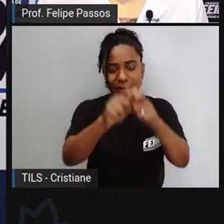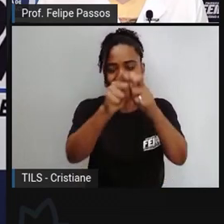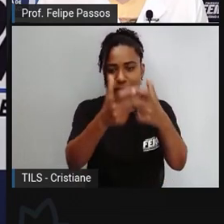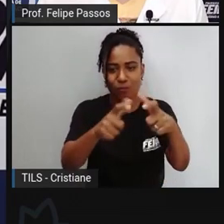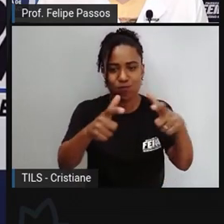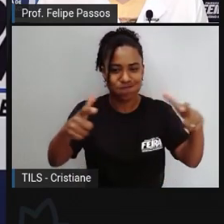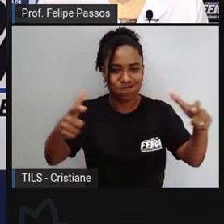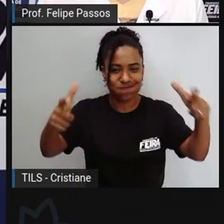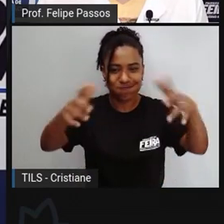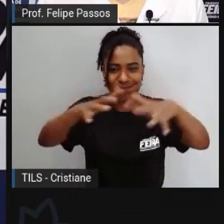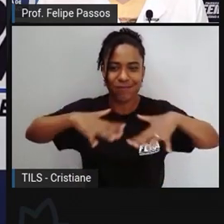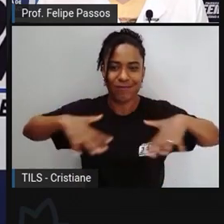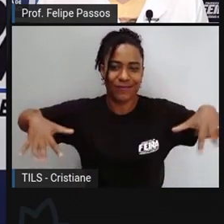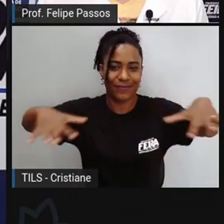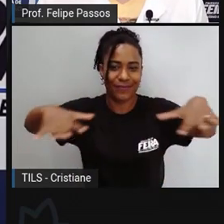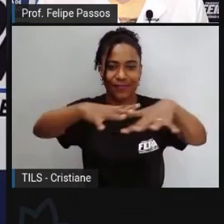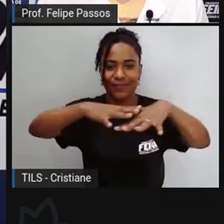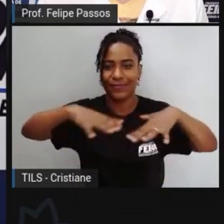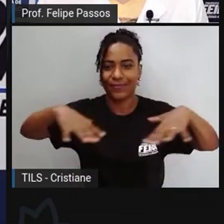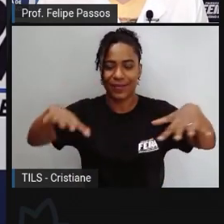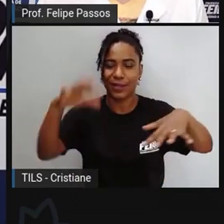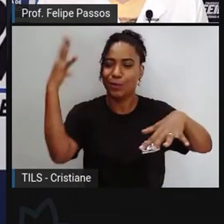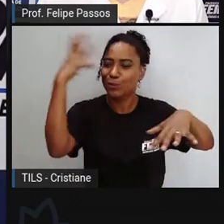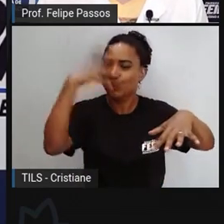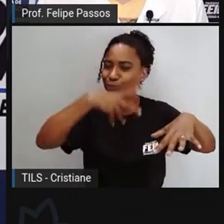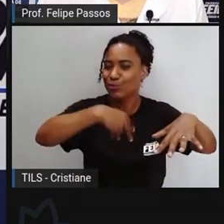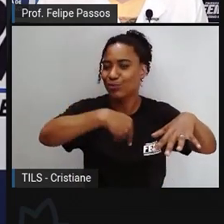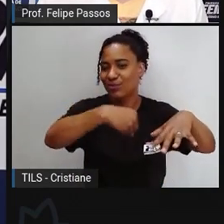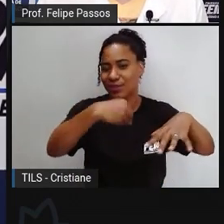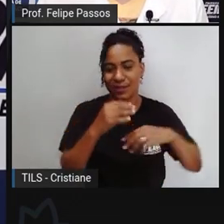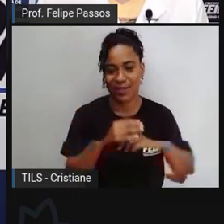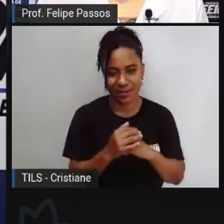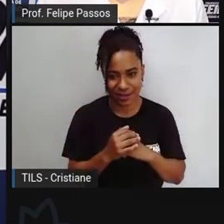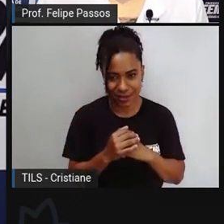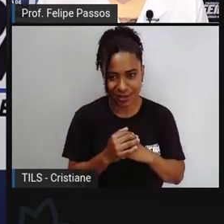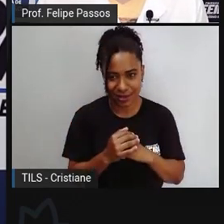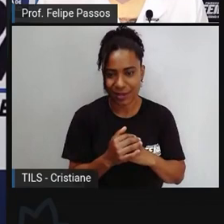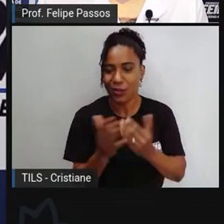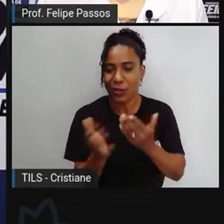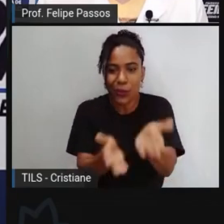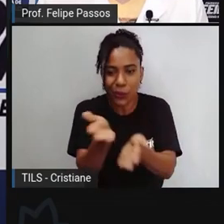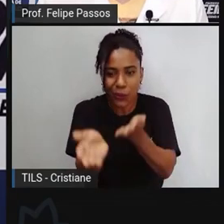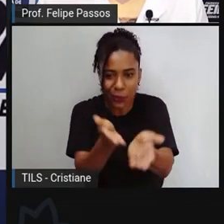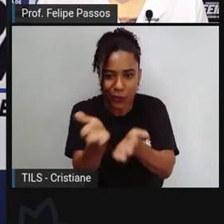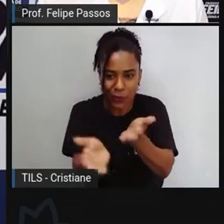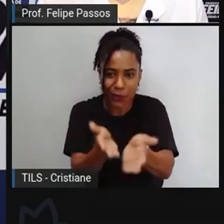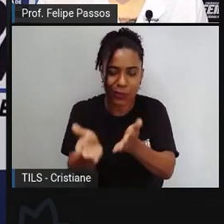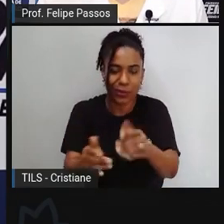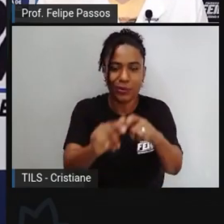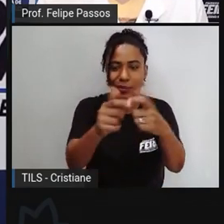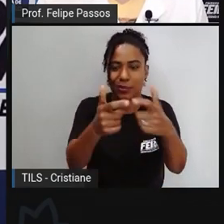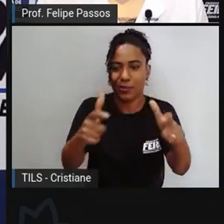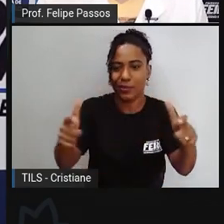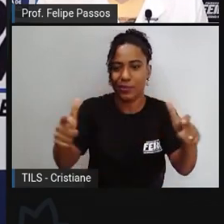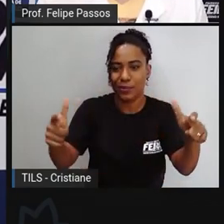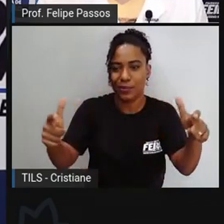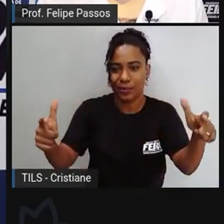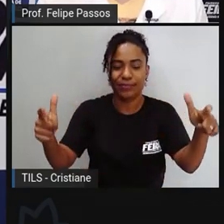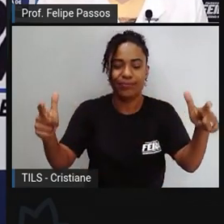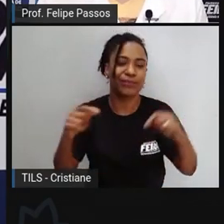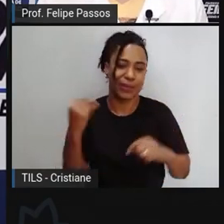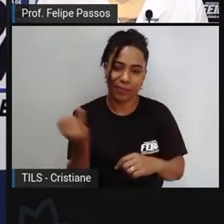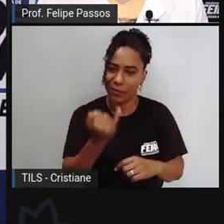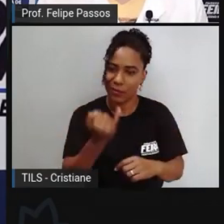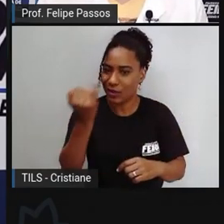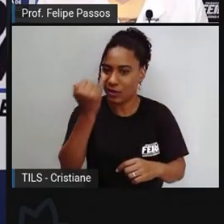mais bonita se nós tivéssemos todos esses recursos